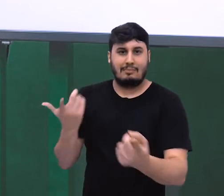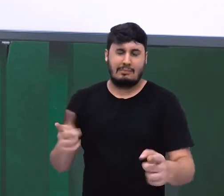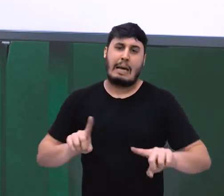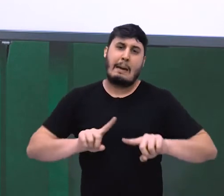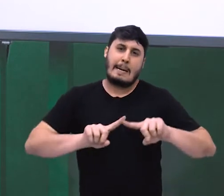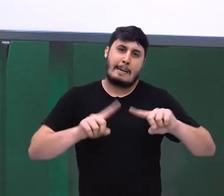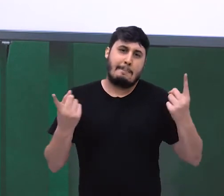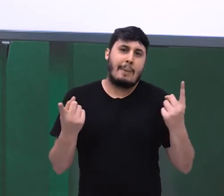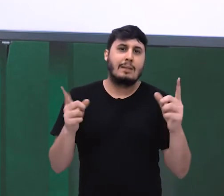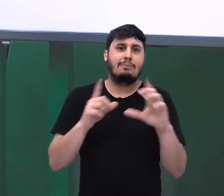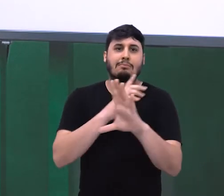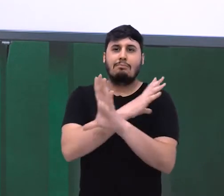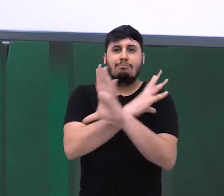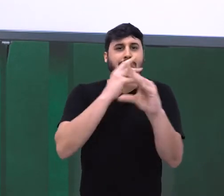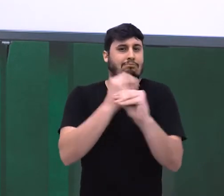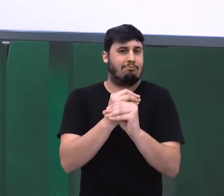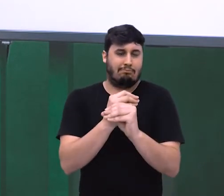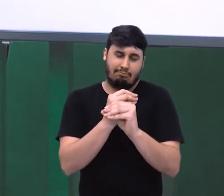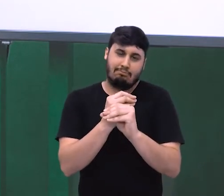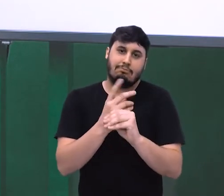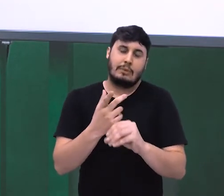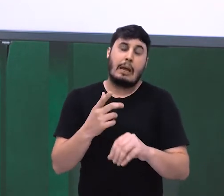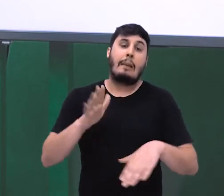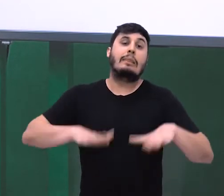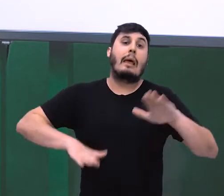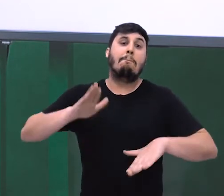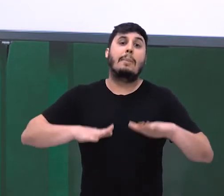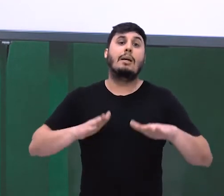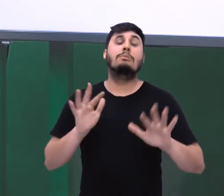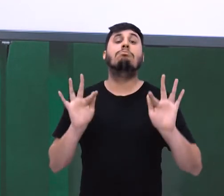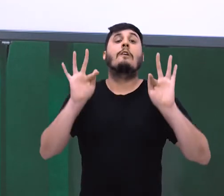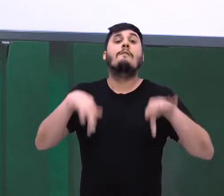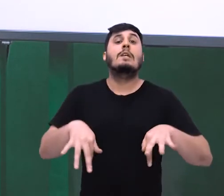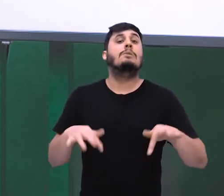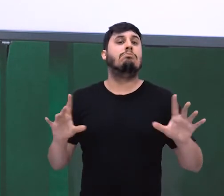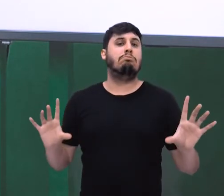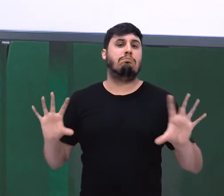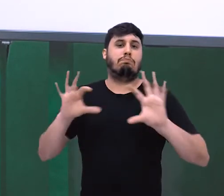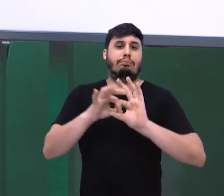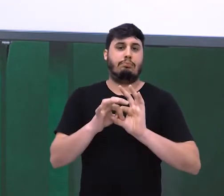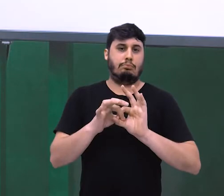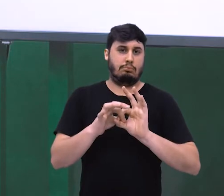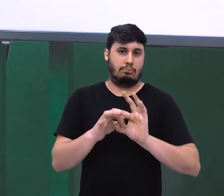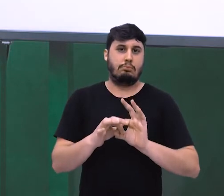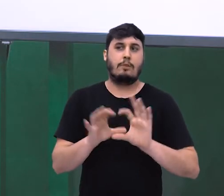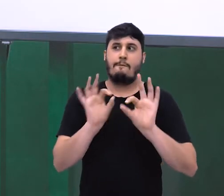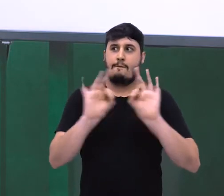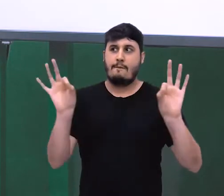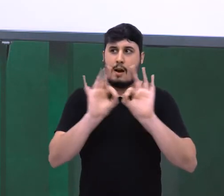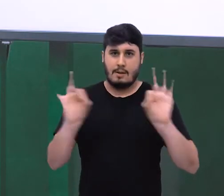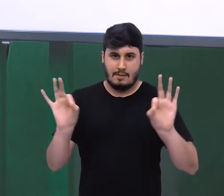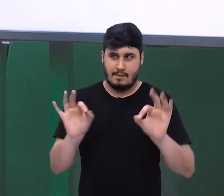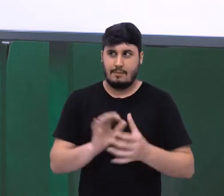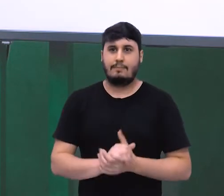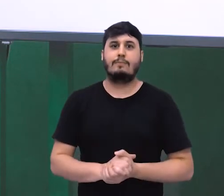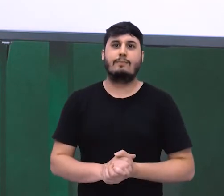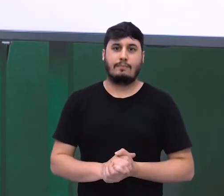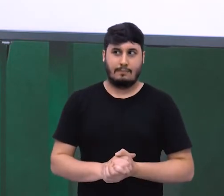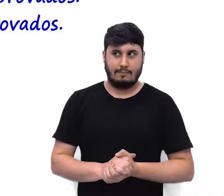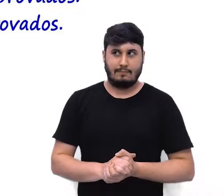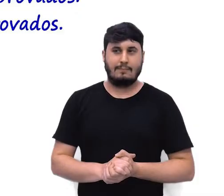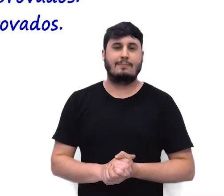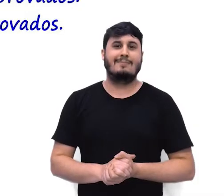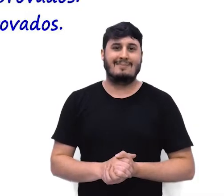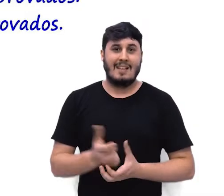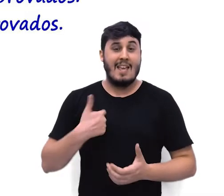Aqui, as conclusivas dão conta de um atendimento a essa expectativa. Pegando aquele mesmo exemplo que eu tinha mostrado anteriormente,